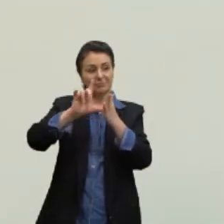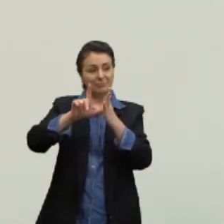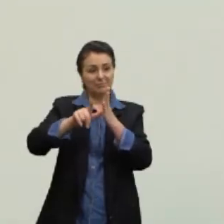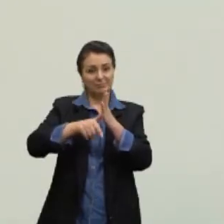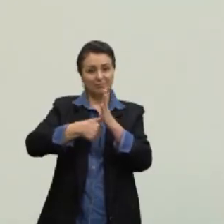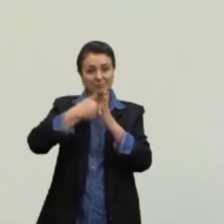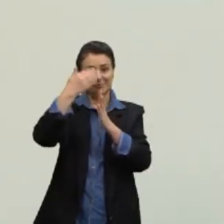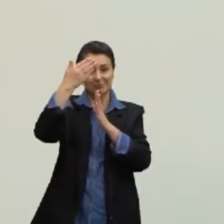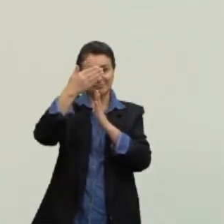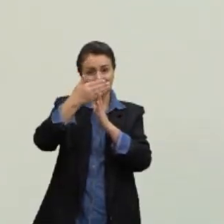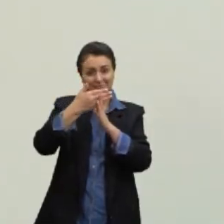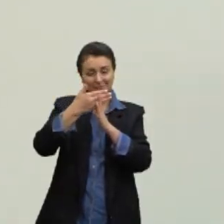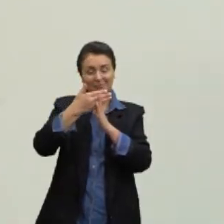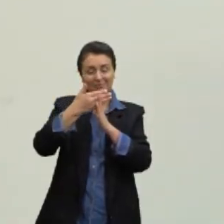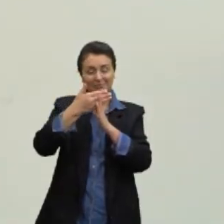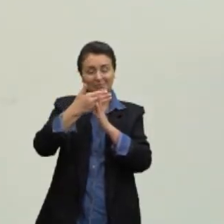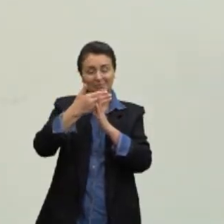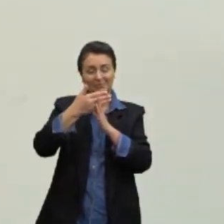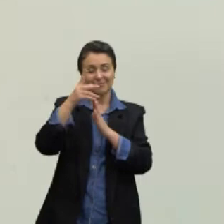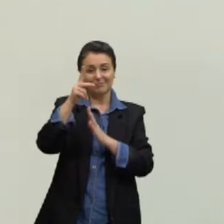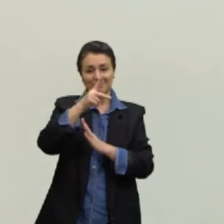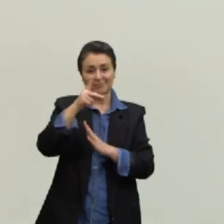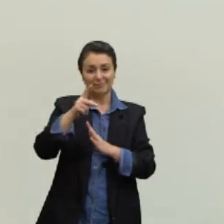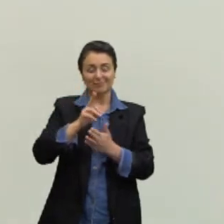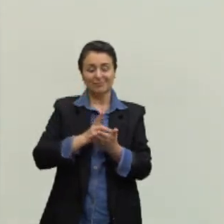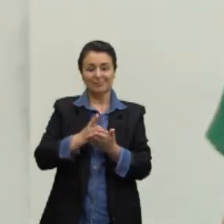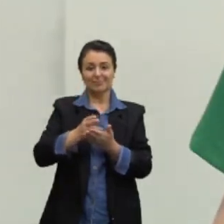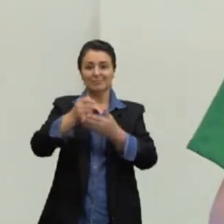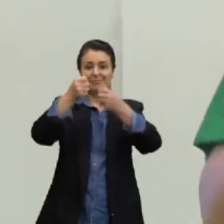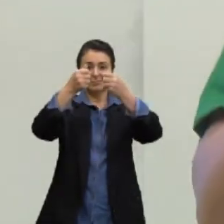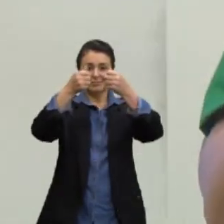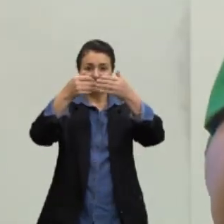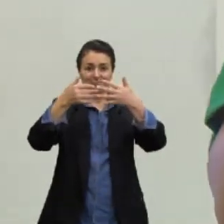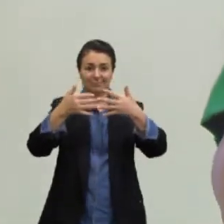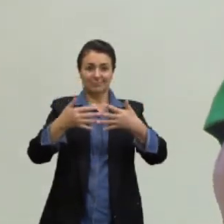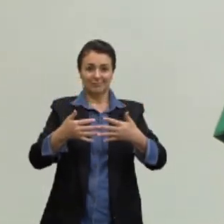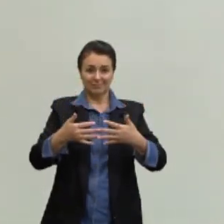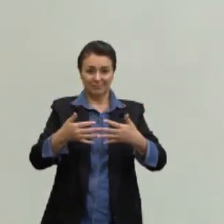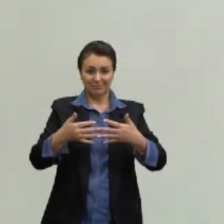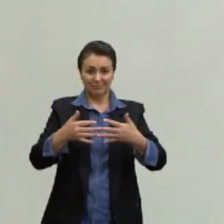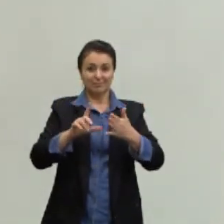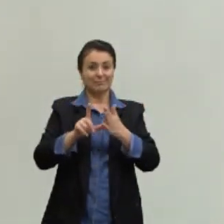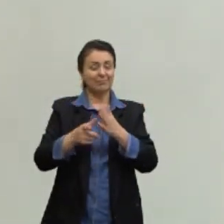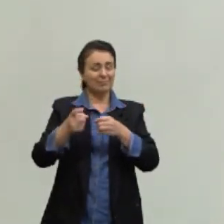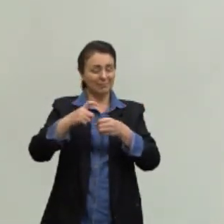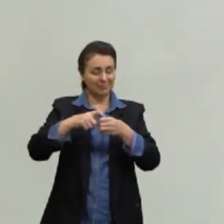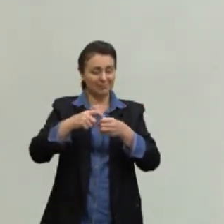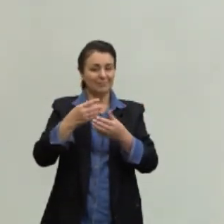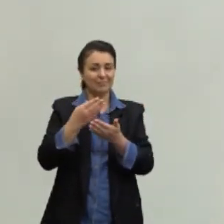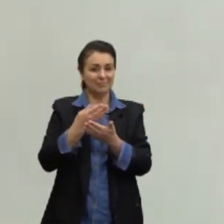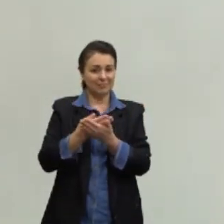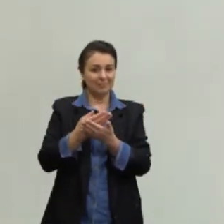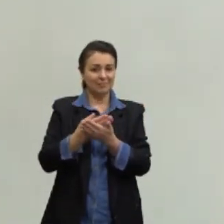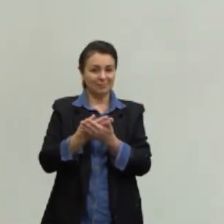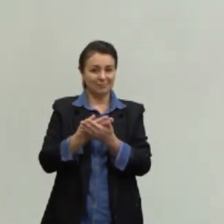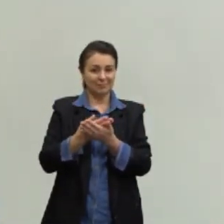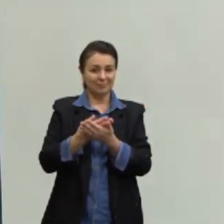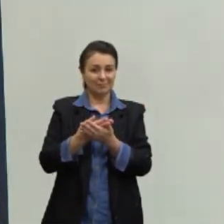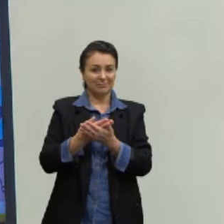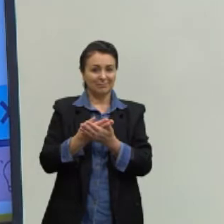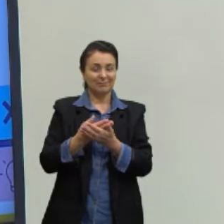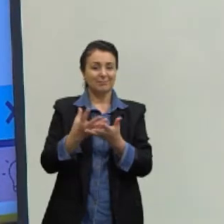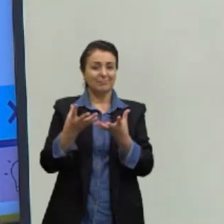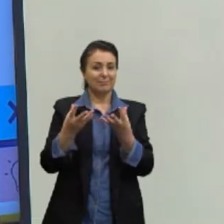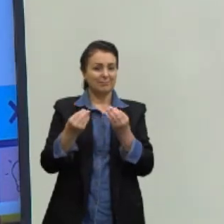Eu vou chamar o intervalo e a gente fala sobre isso daqui a pouquinho. Tomem uma aguinha e voltem aqui sabendo que a nossa aula hoje tem